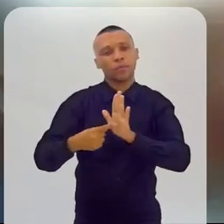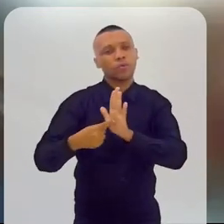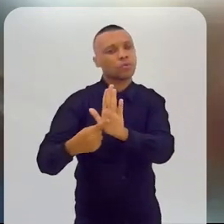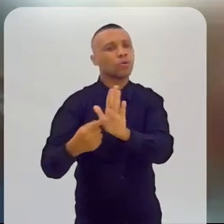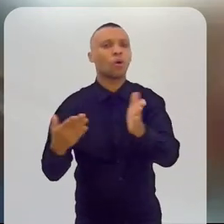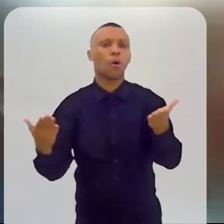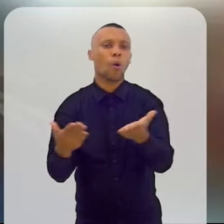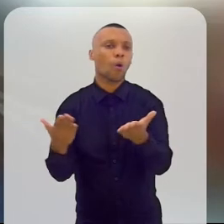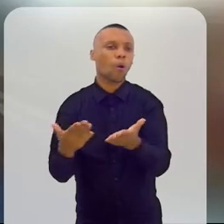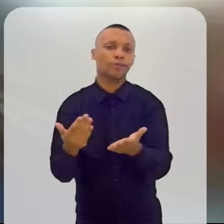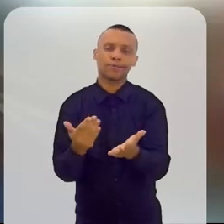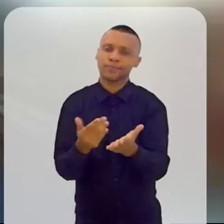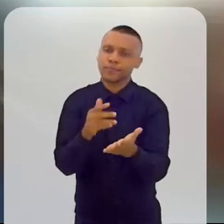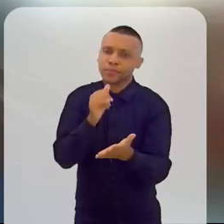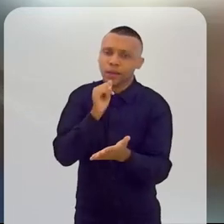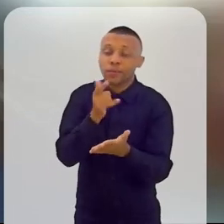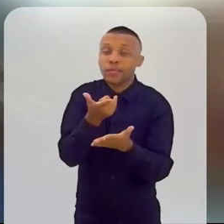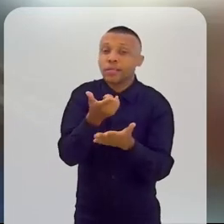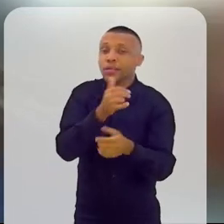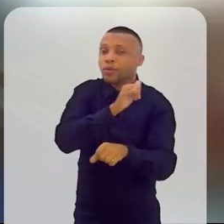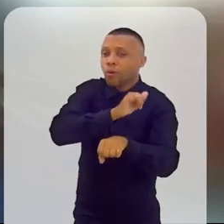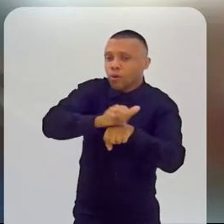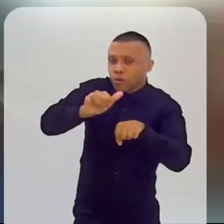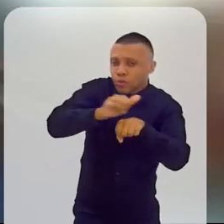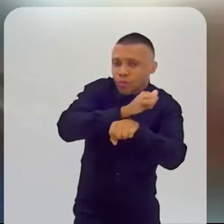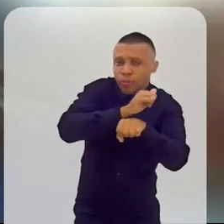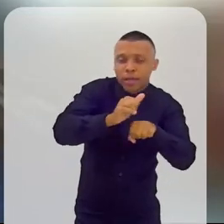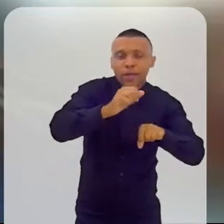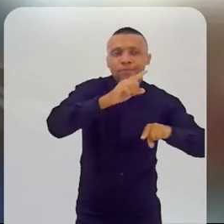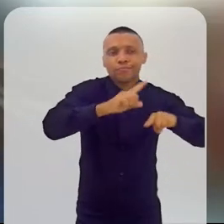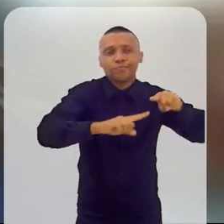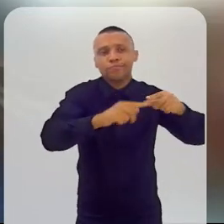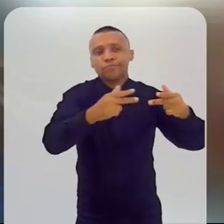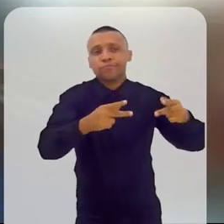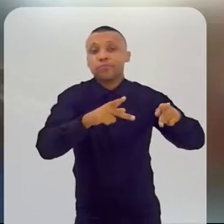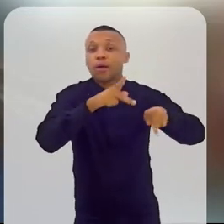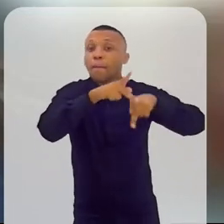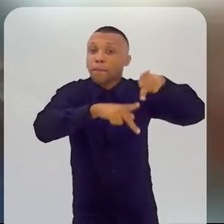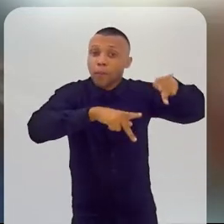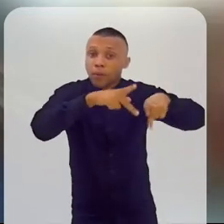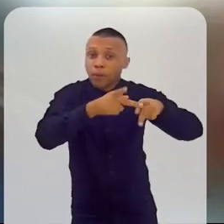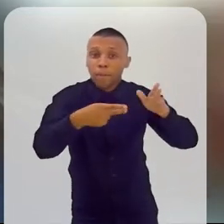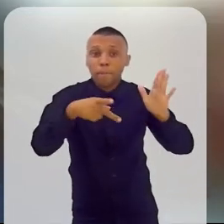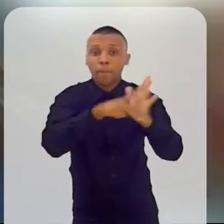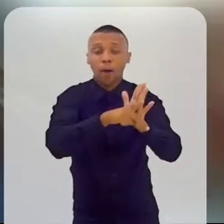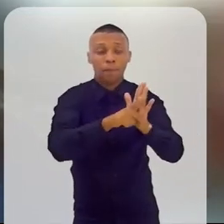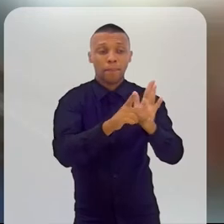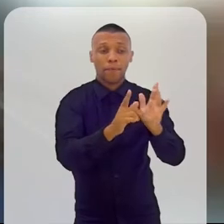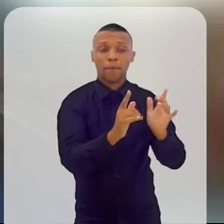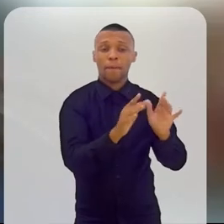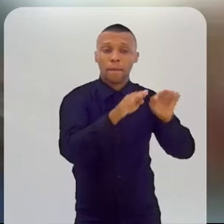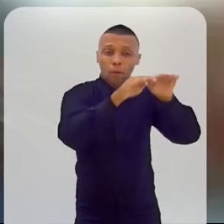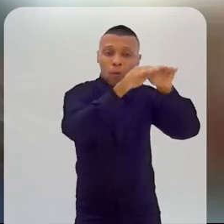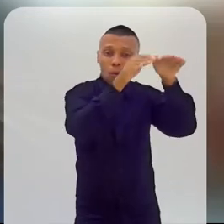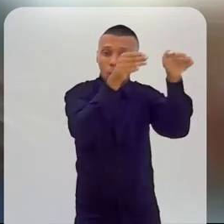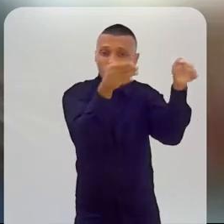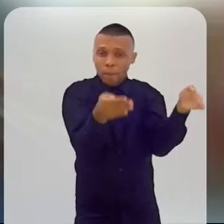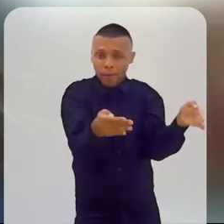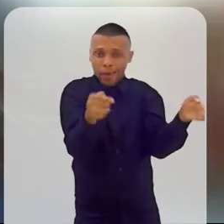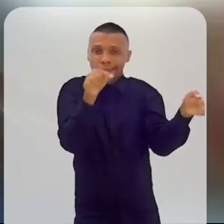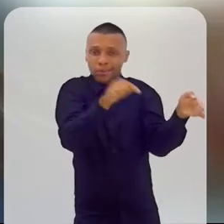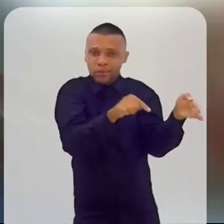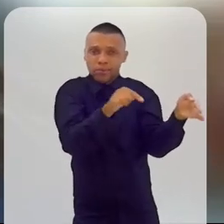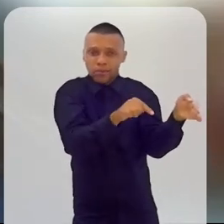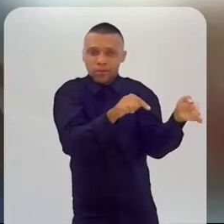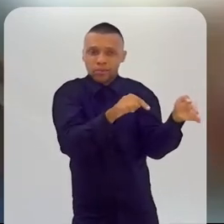desde o aparato, do instrumento físico, que a gente diz que é o próprio prédio do Centro Sebrae de